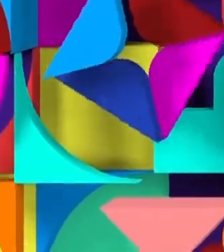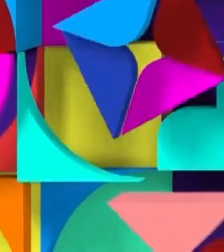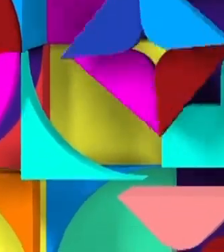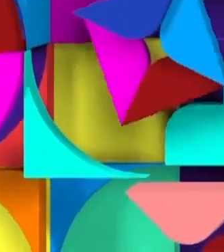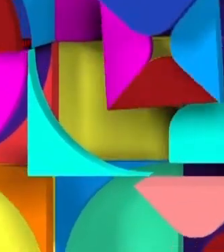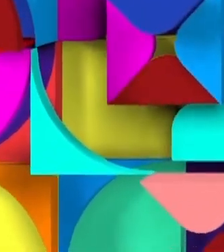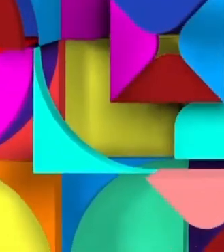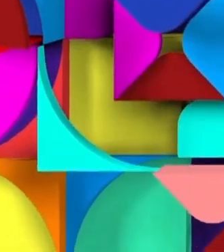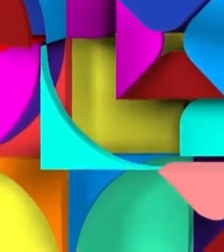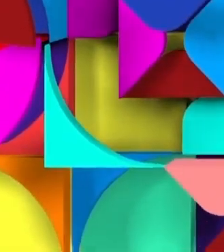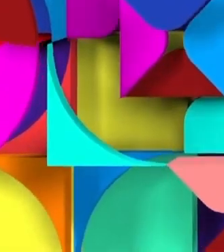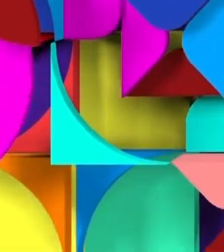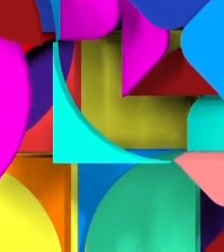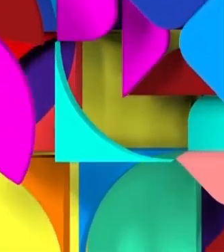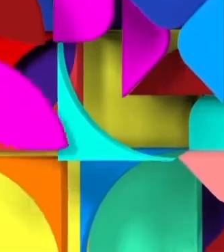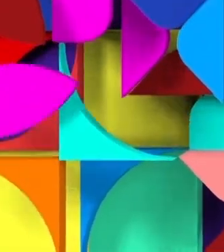Tchau, tchau.